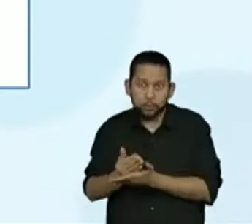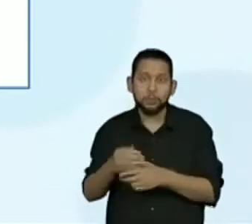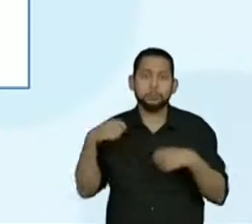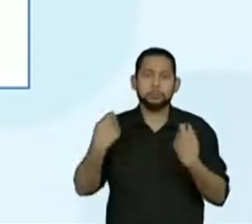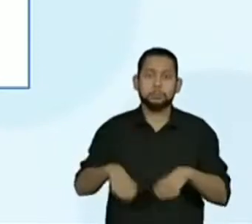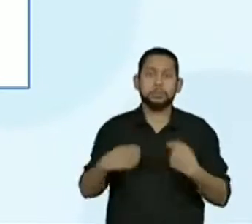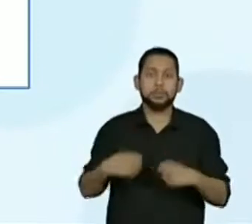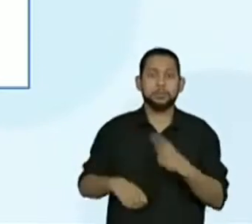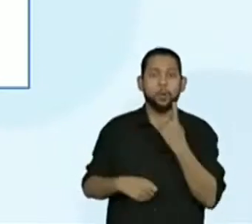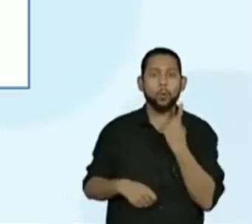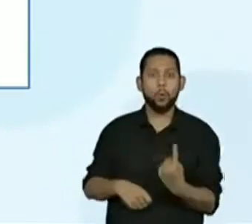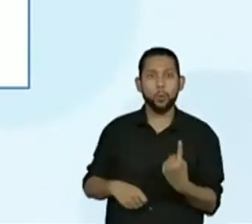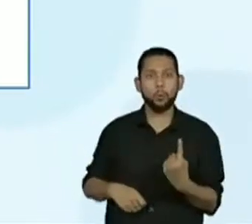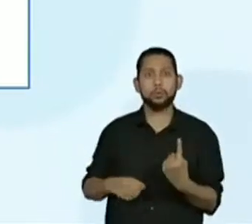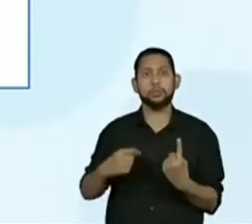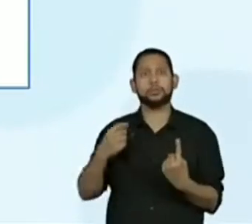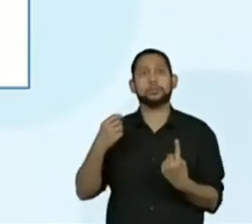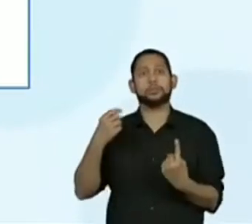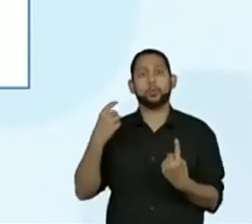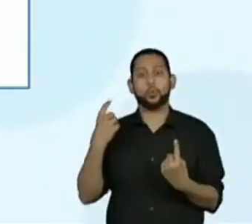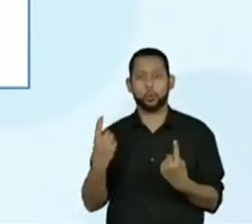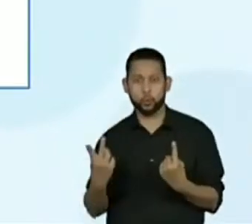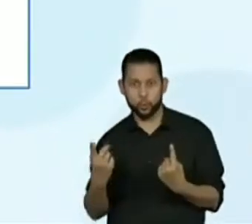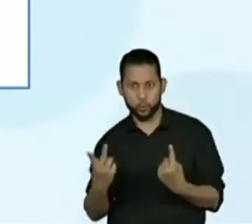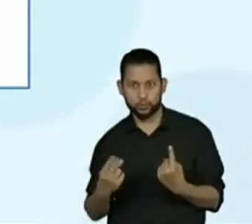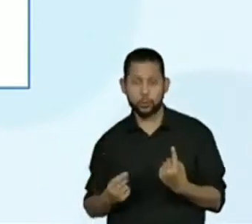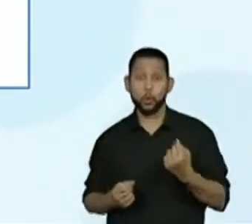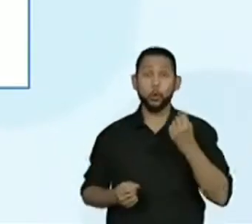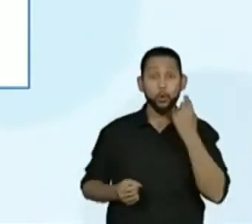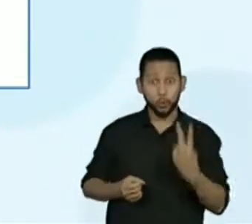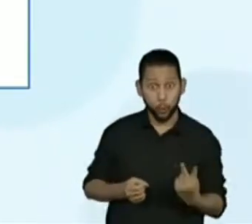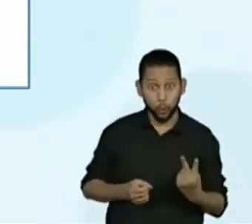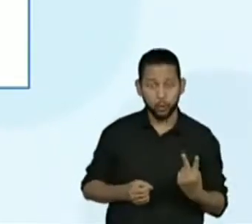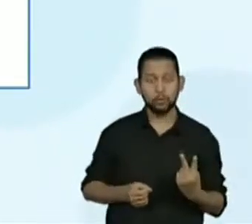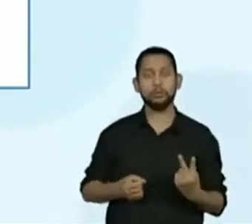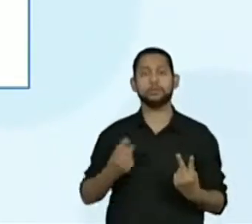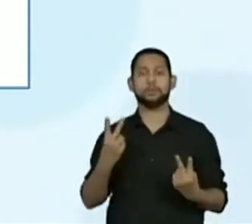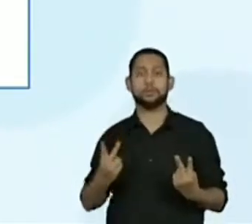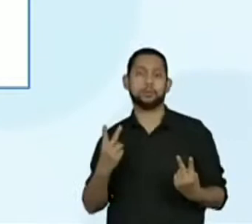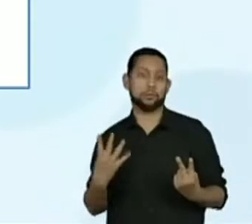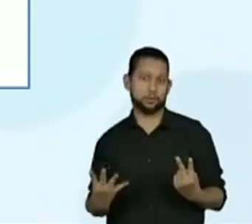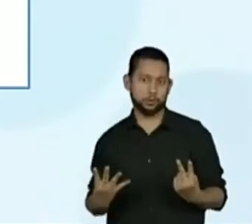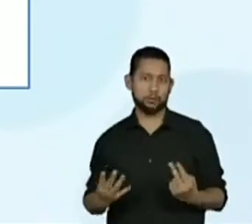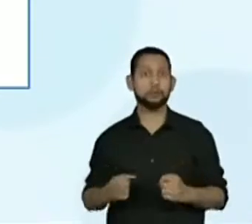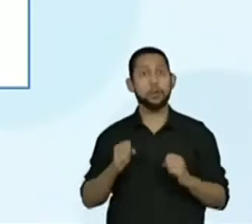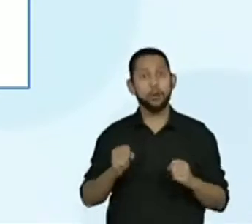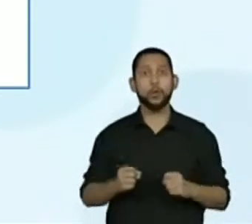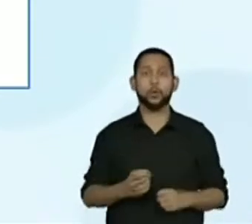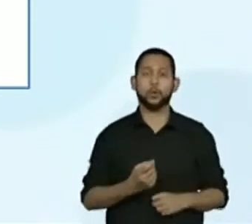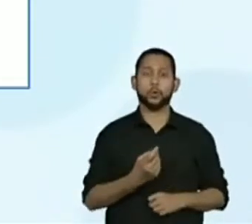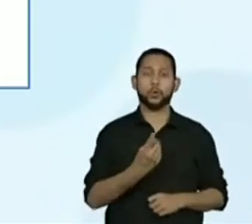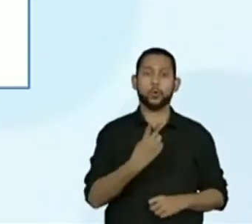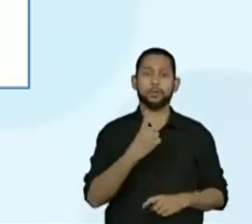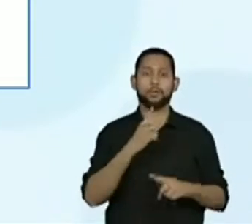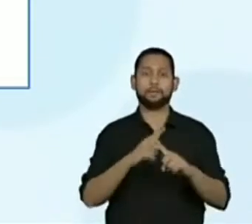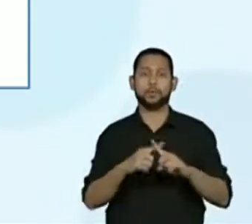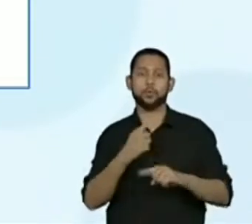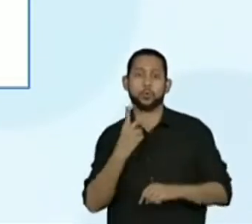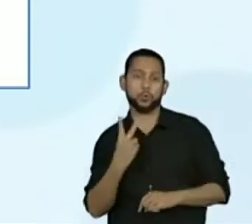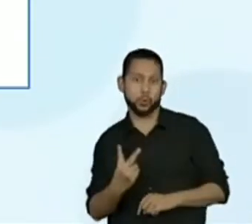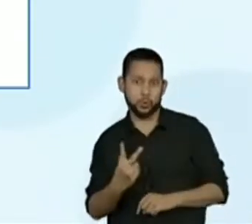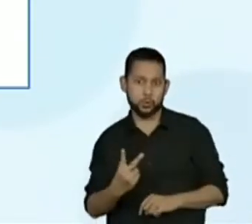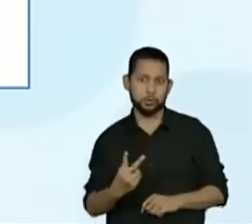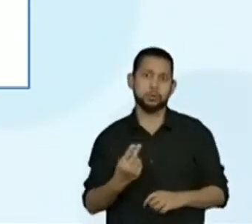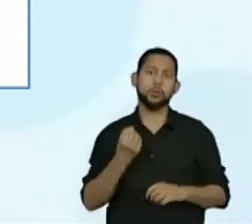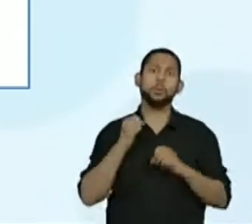E aí vocês podem multiplicar 12 vezes 2, do mesmo jeito que a gente